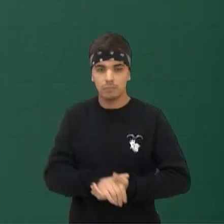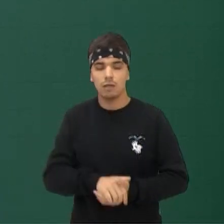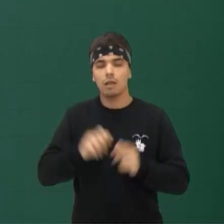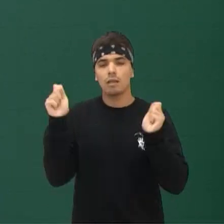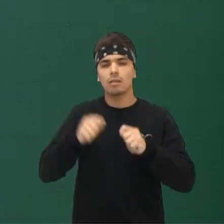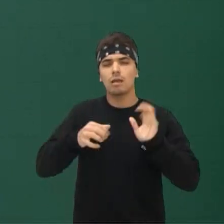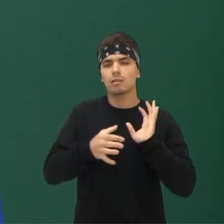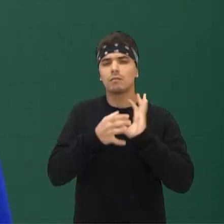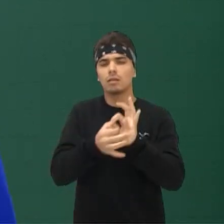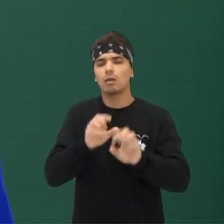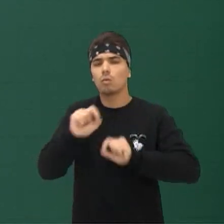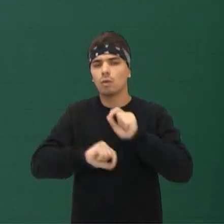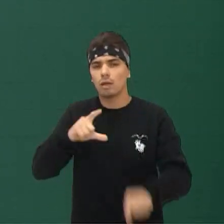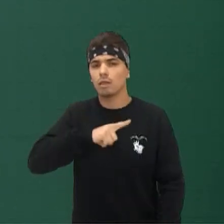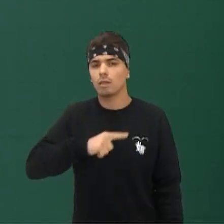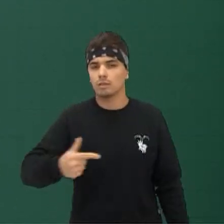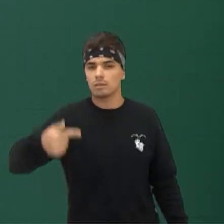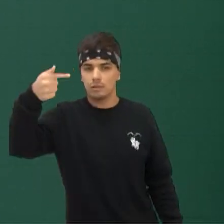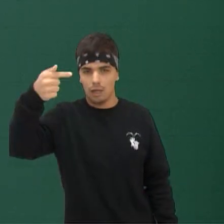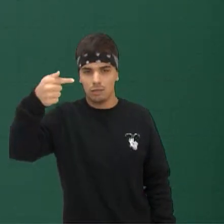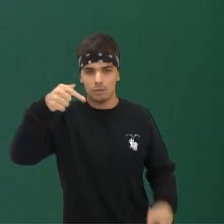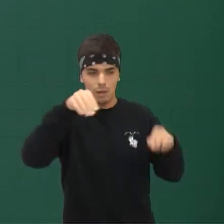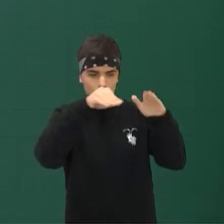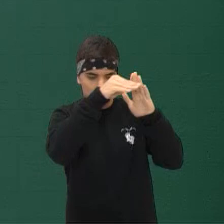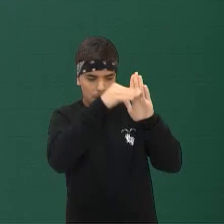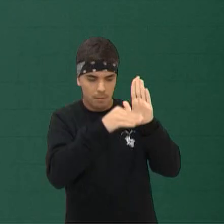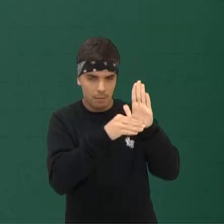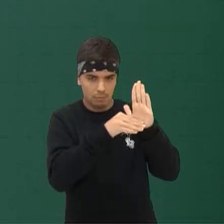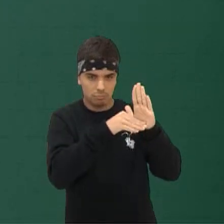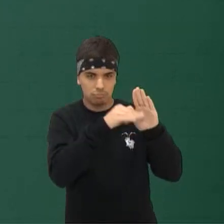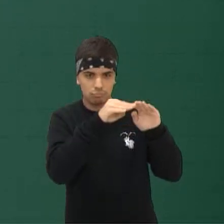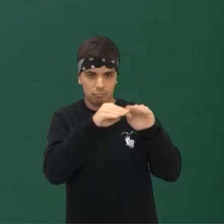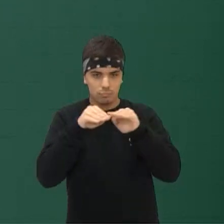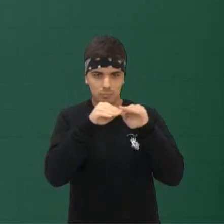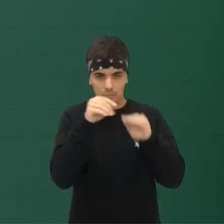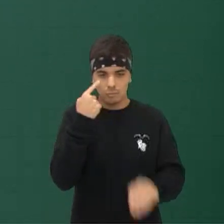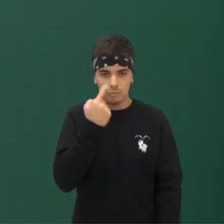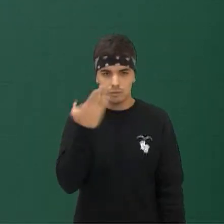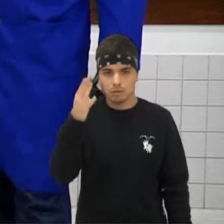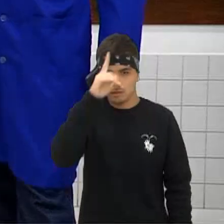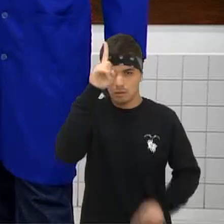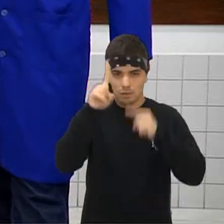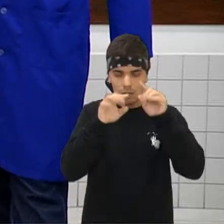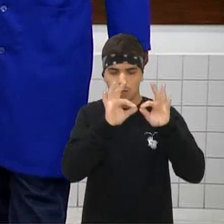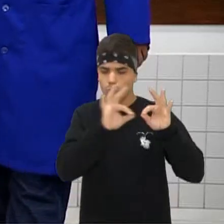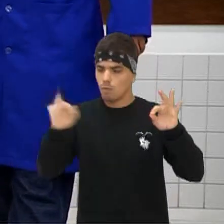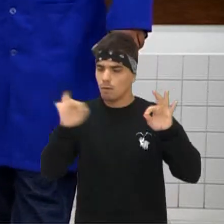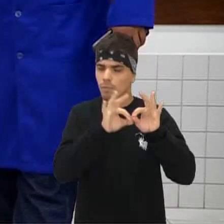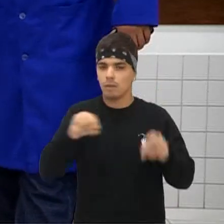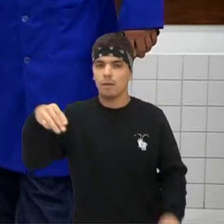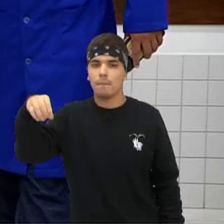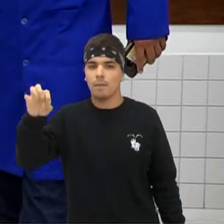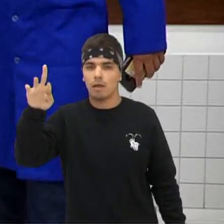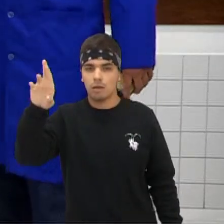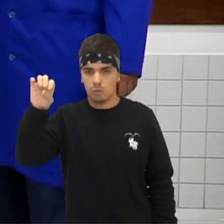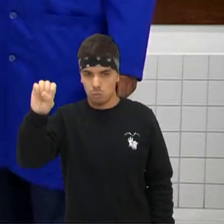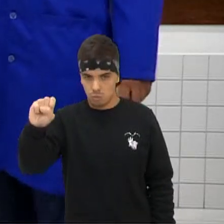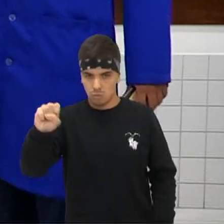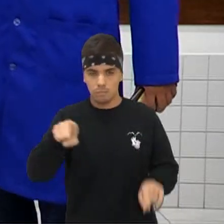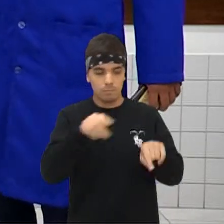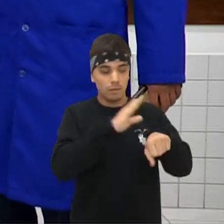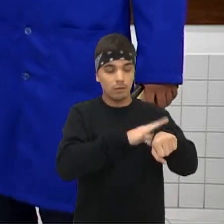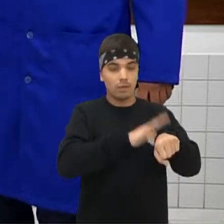consegue definir? Professor, temos 7 unidades padrões ali do sistema internacional Vamos pegar ali a ideia de comprimento Seria o quê? Metro Muito bem